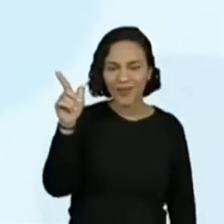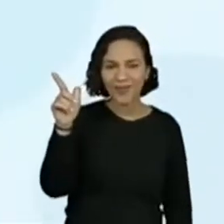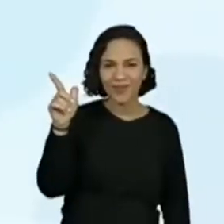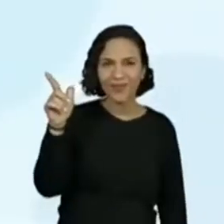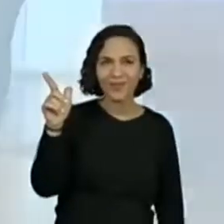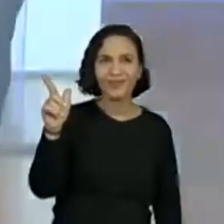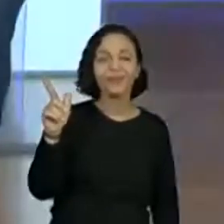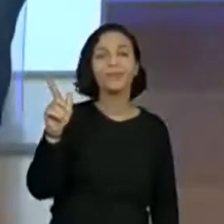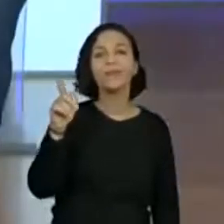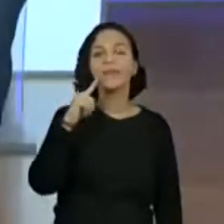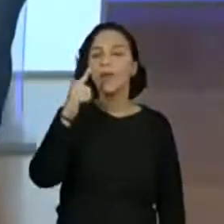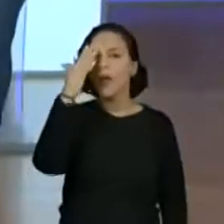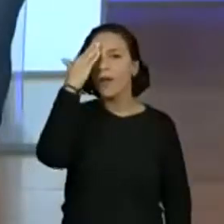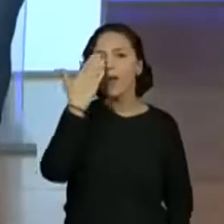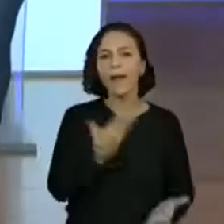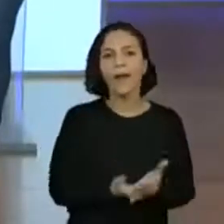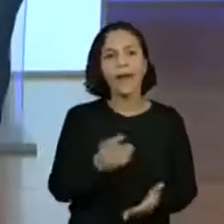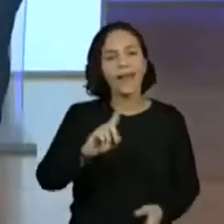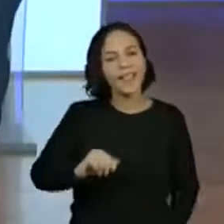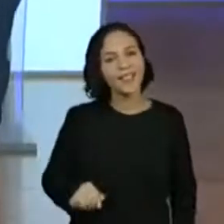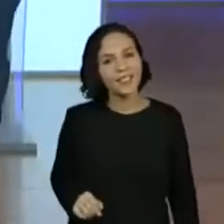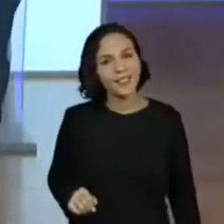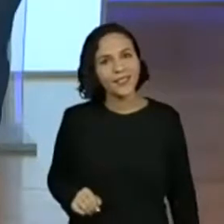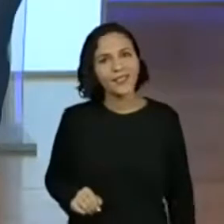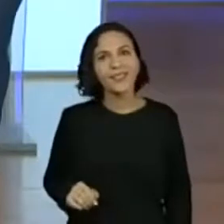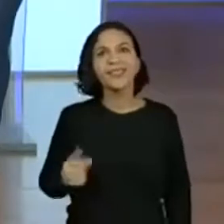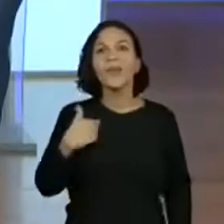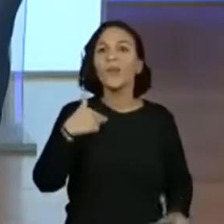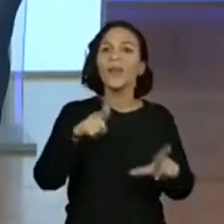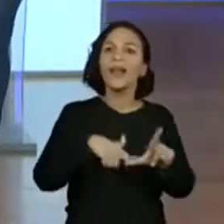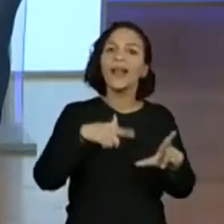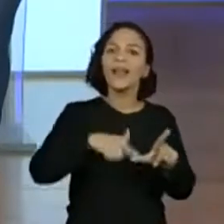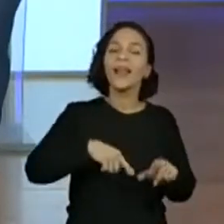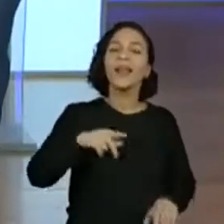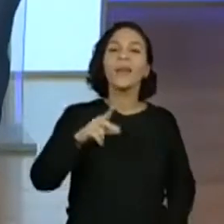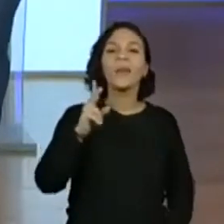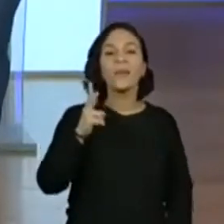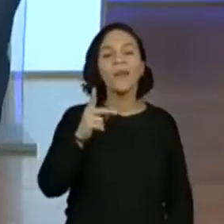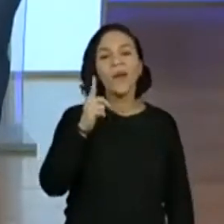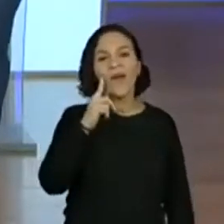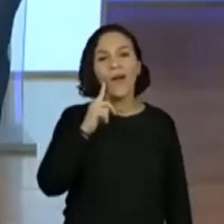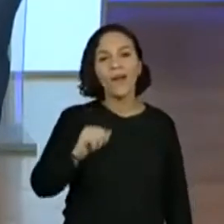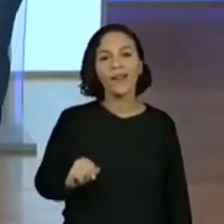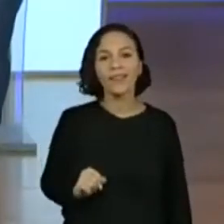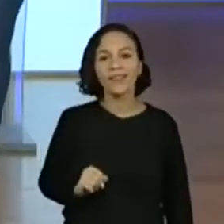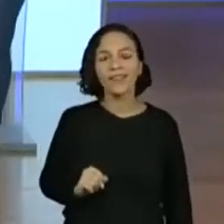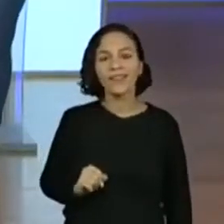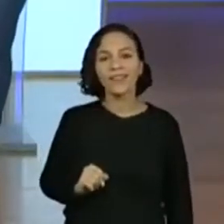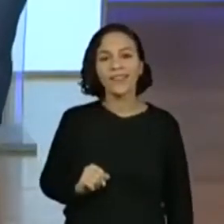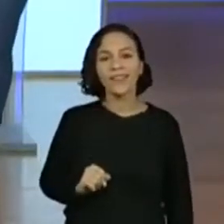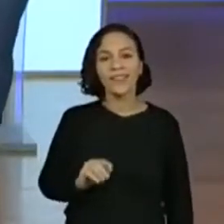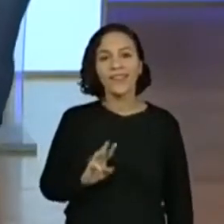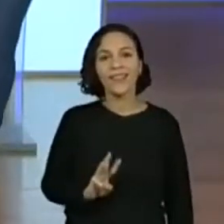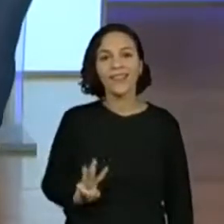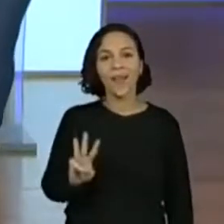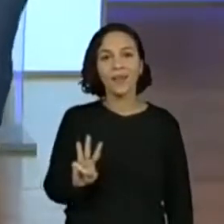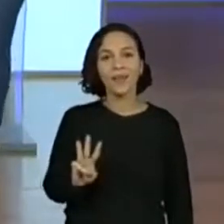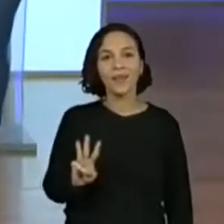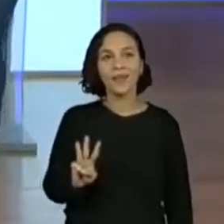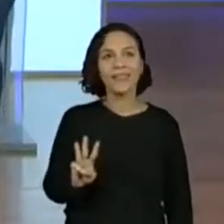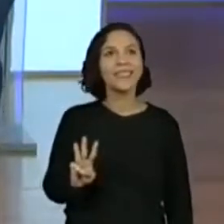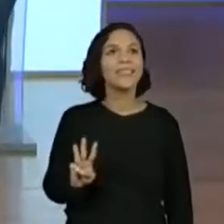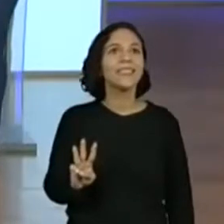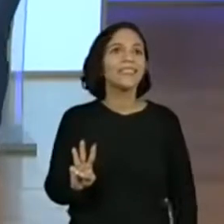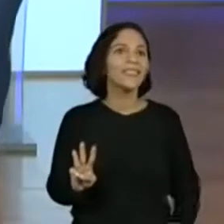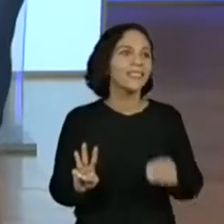Gente, vocês não vão acreditar. Vamos pensar que eu peguei a mesma letra. W. W? W. Nossa,